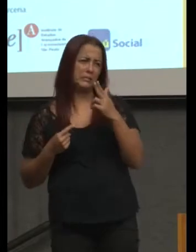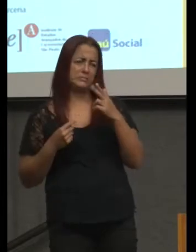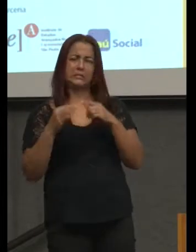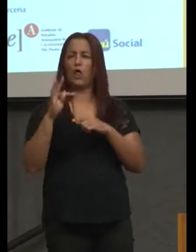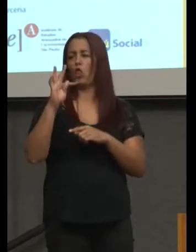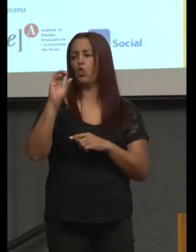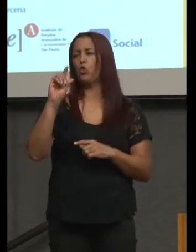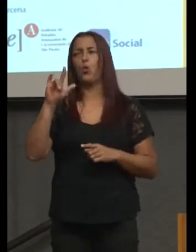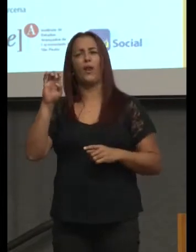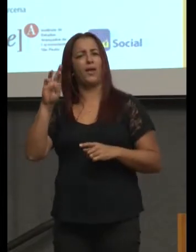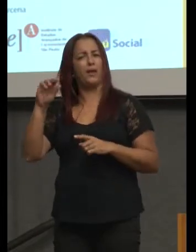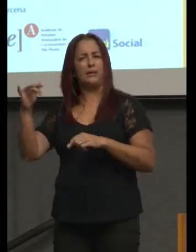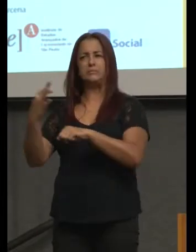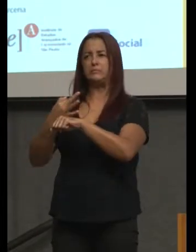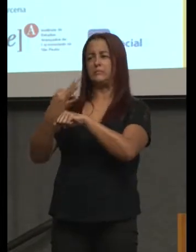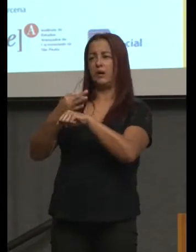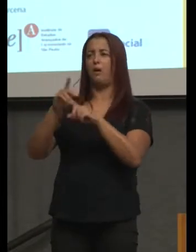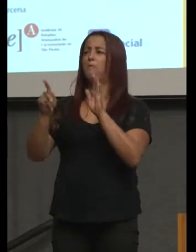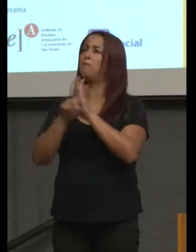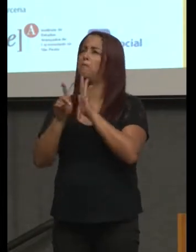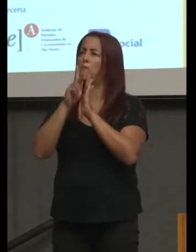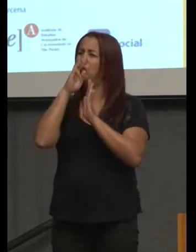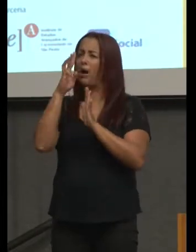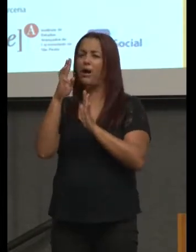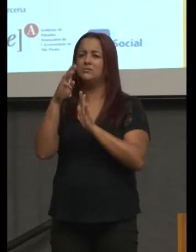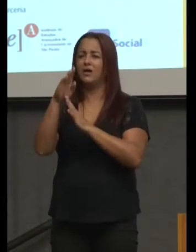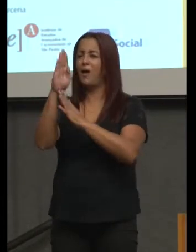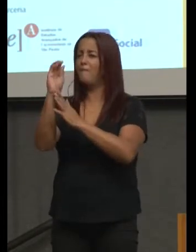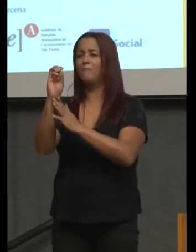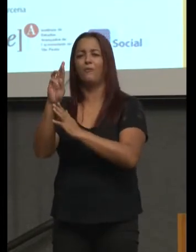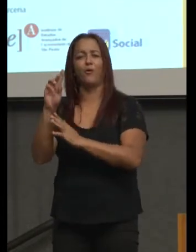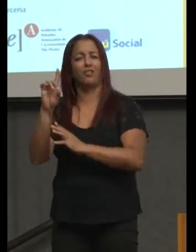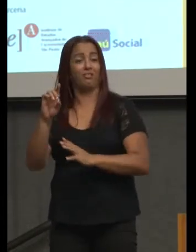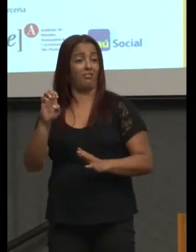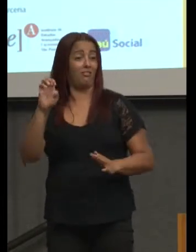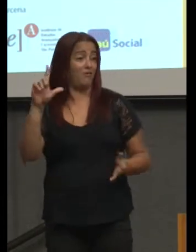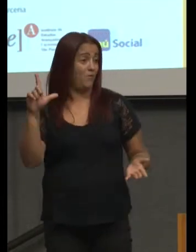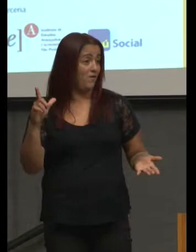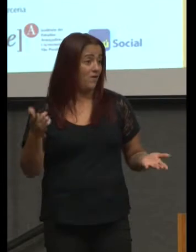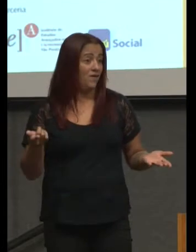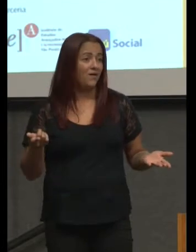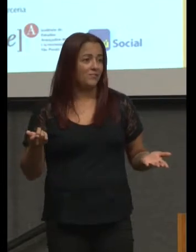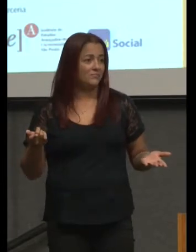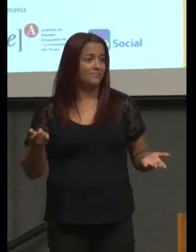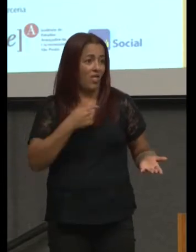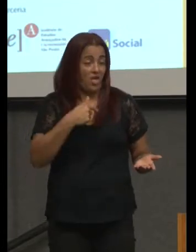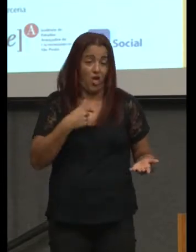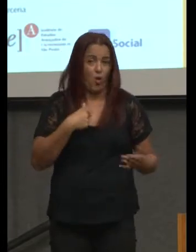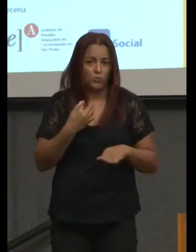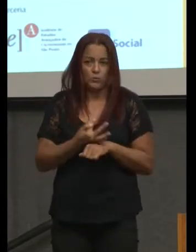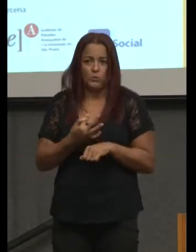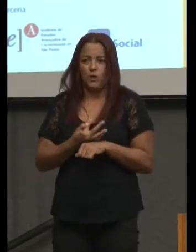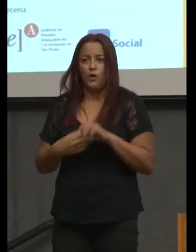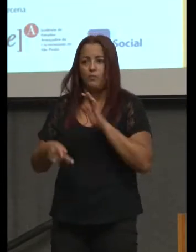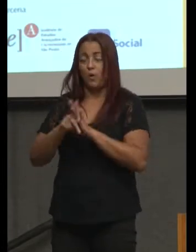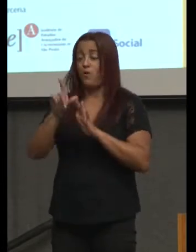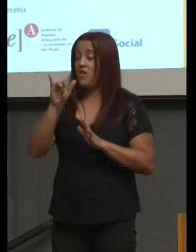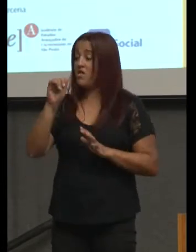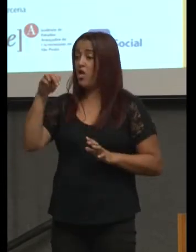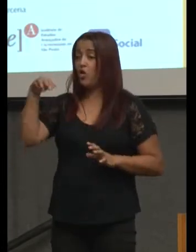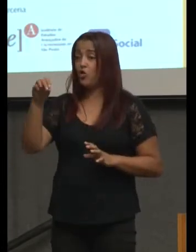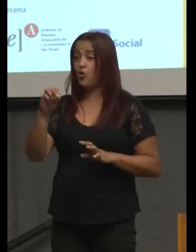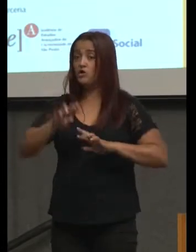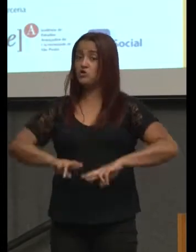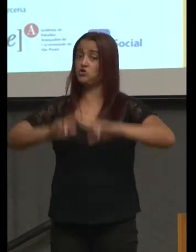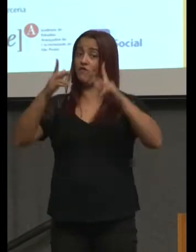vale tudo. Então, é preciso tomar cuidado. Quer dizer, eu não tolero que o Lino seja diferente de mim, eu quero que ele